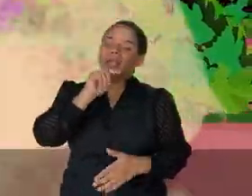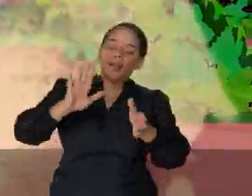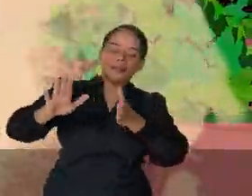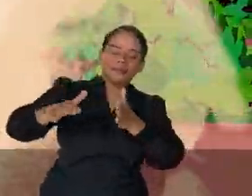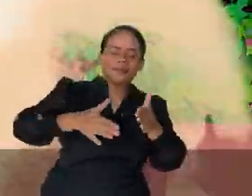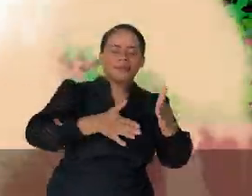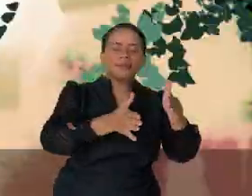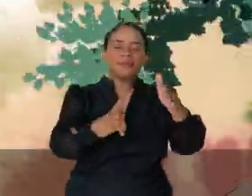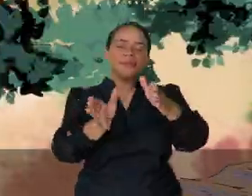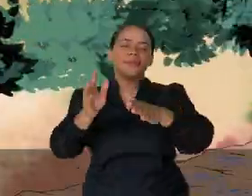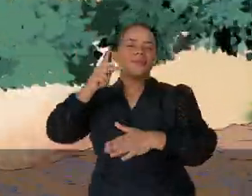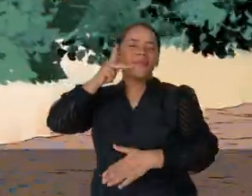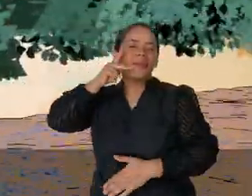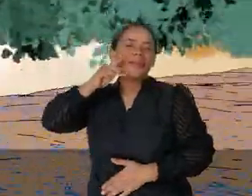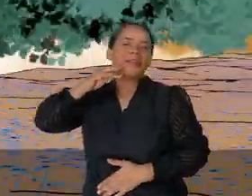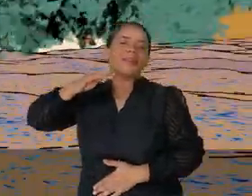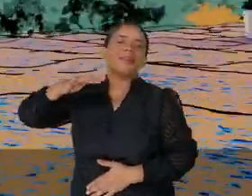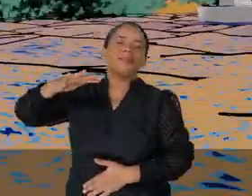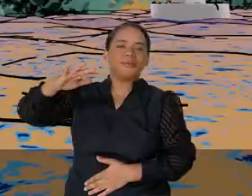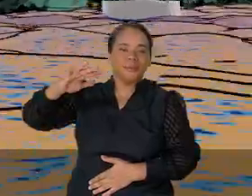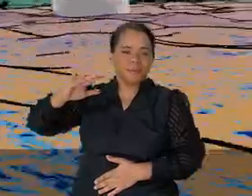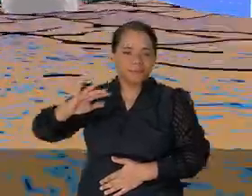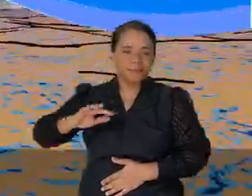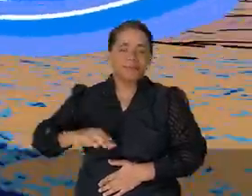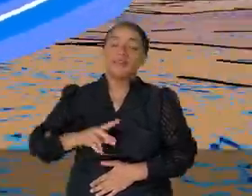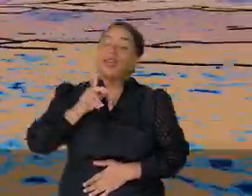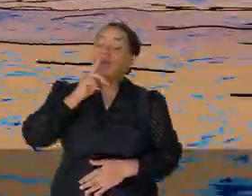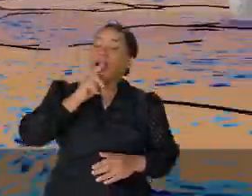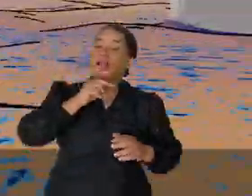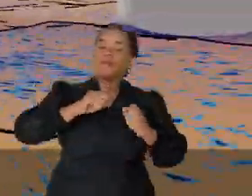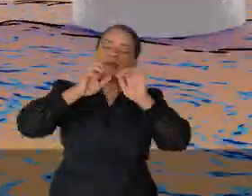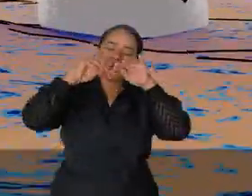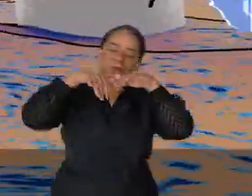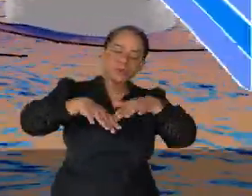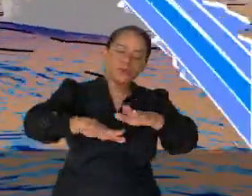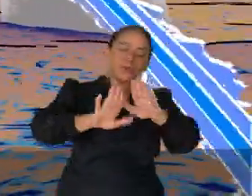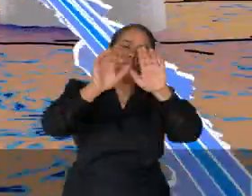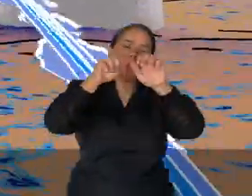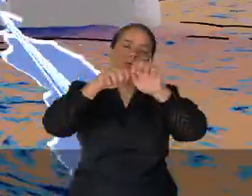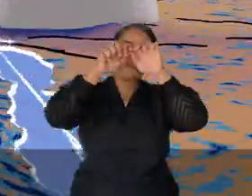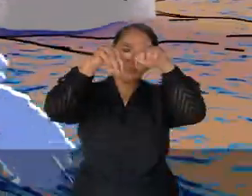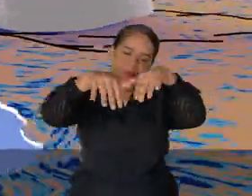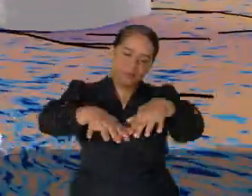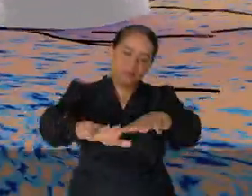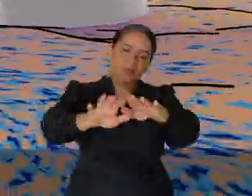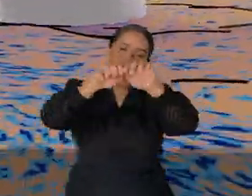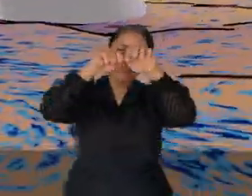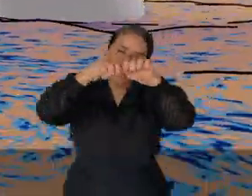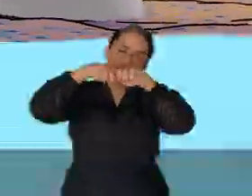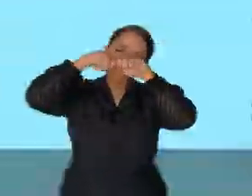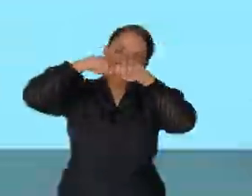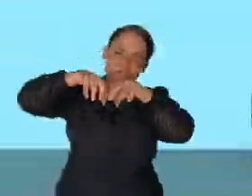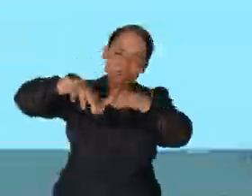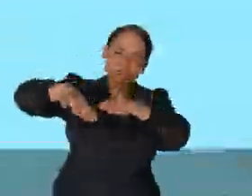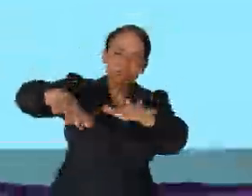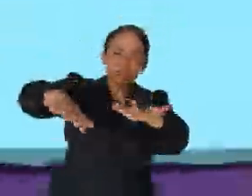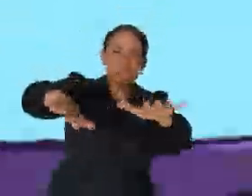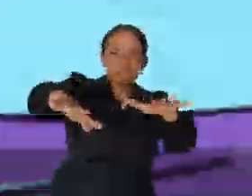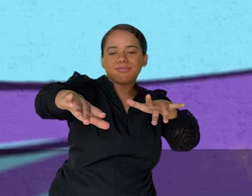As águas do Paraíba, rio abaixo, rio